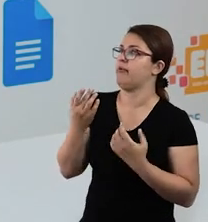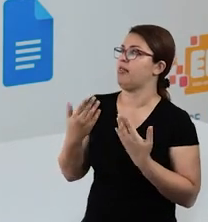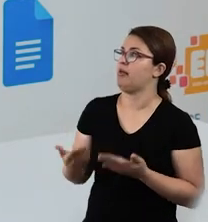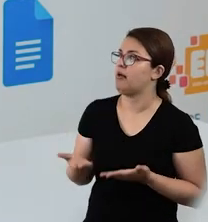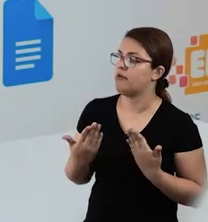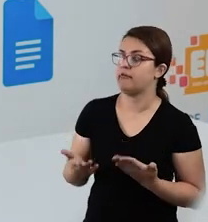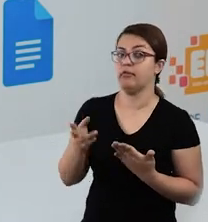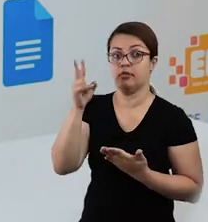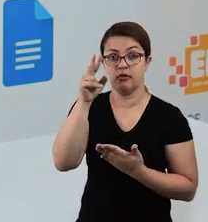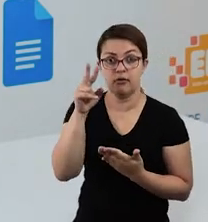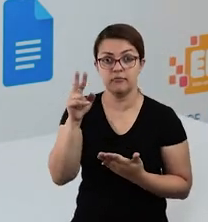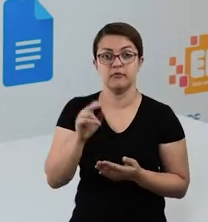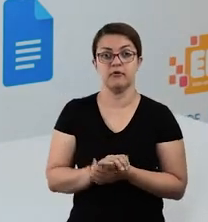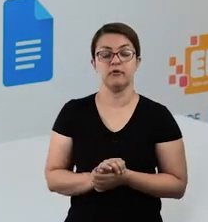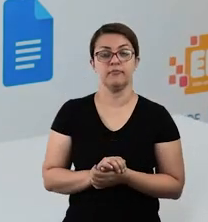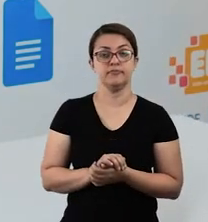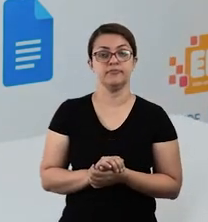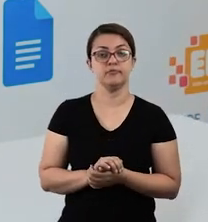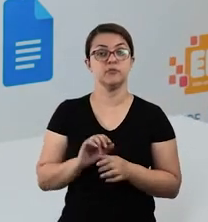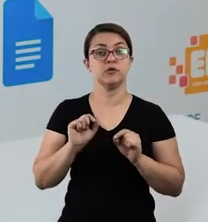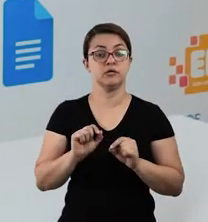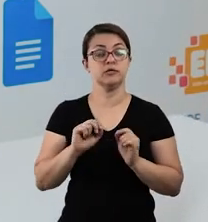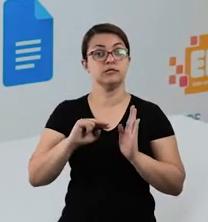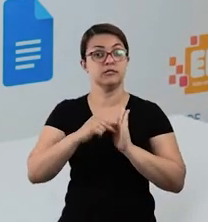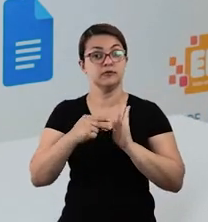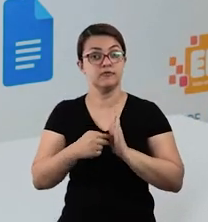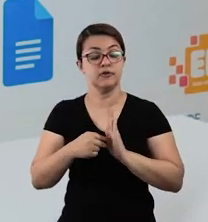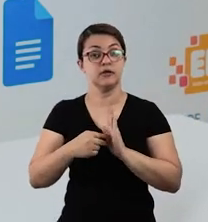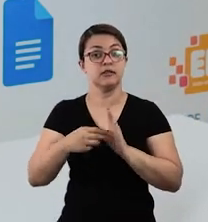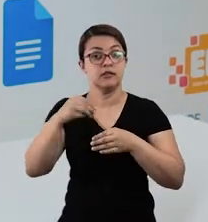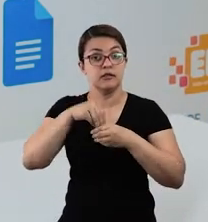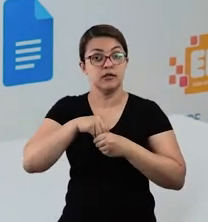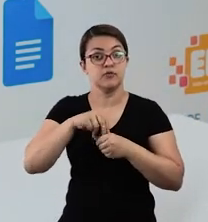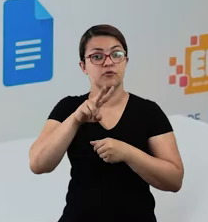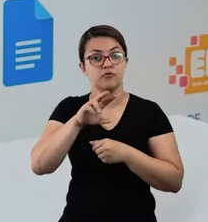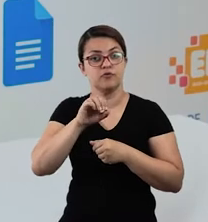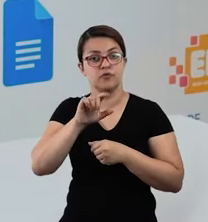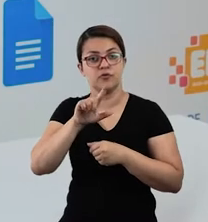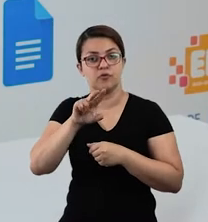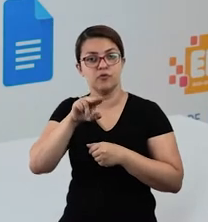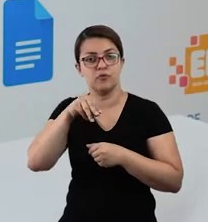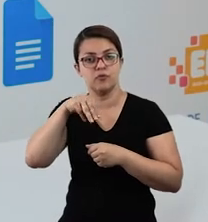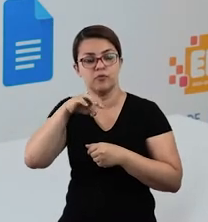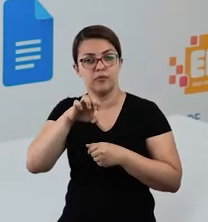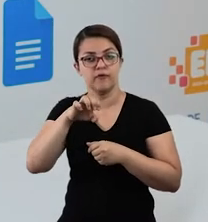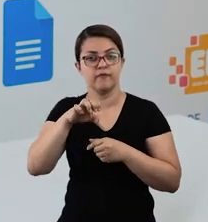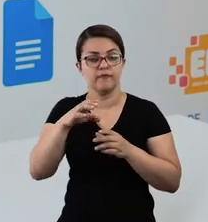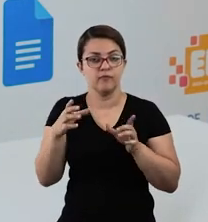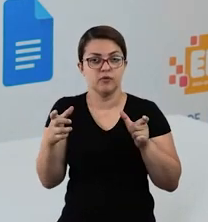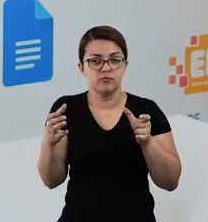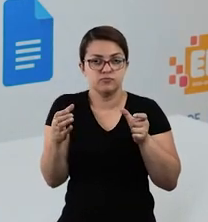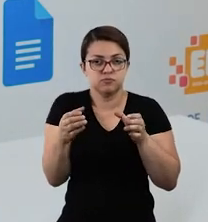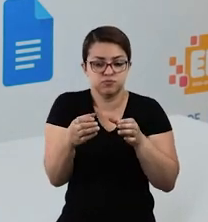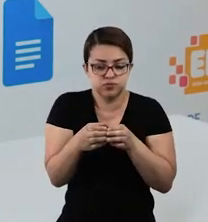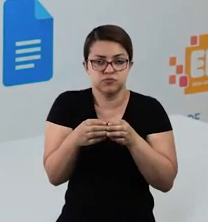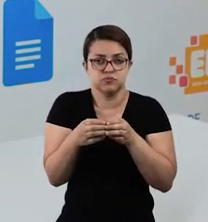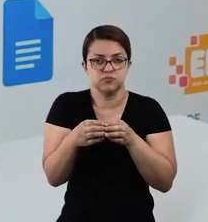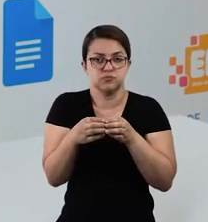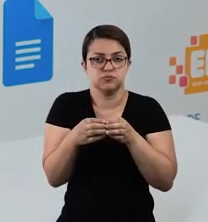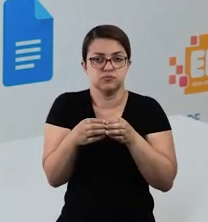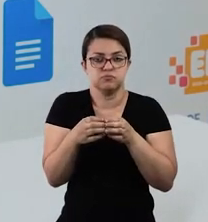tá leve. Lembra disso? Então, isso quer dizer o volume. Quanto mais volume concentrado, mais